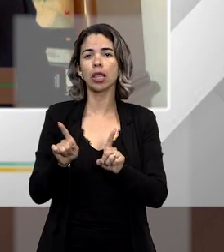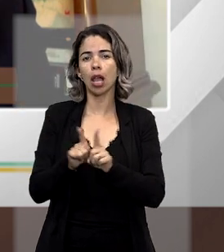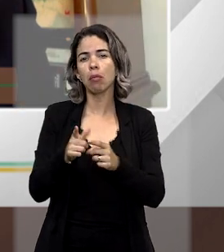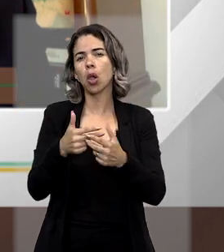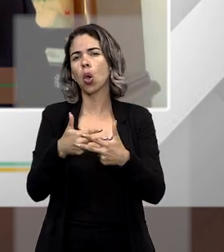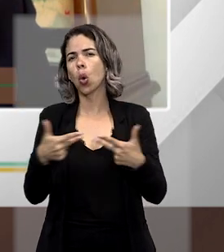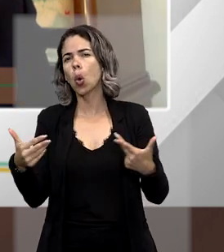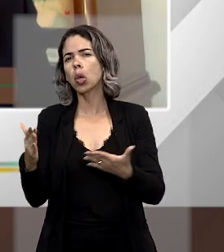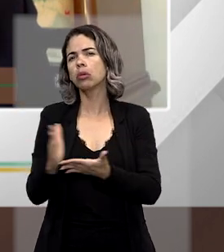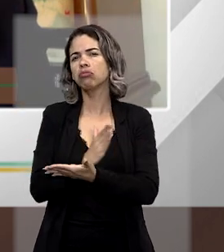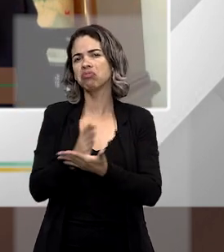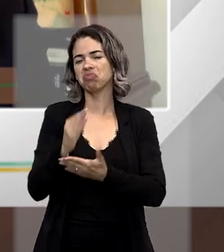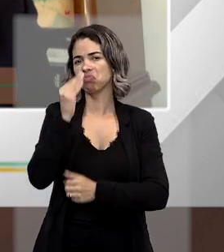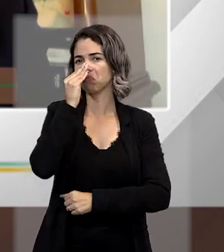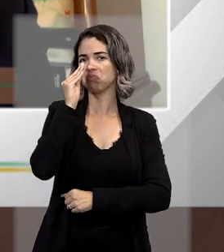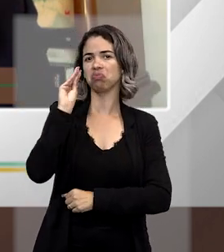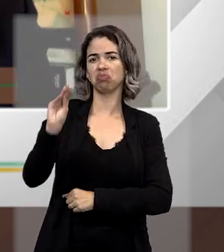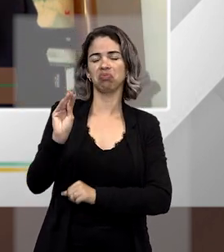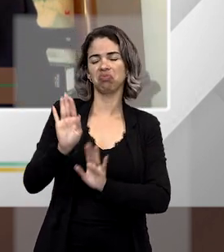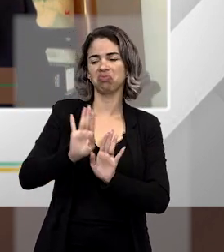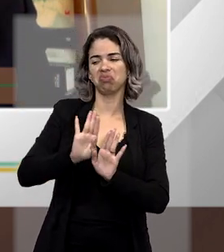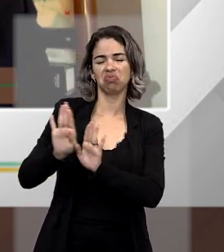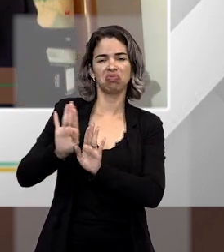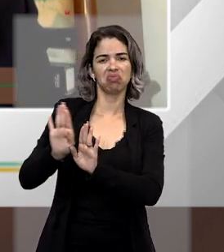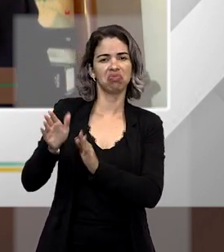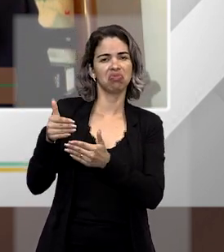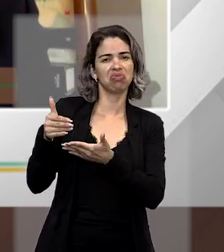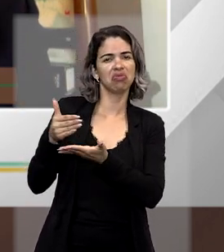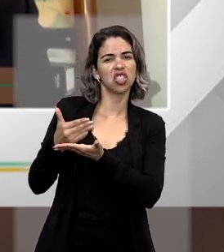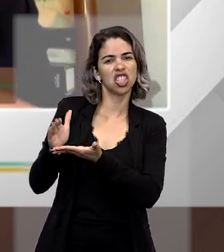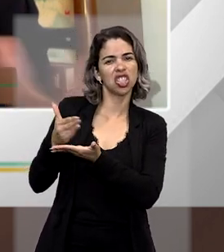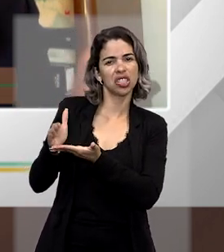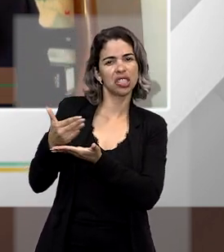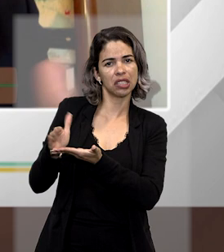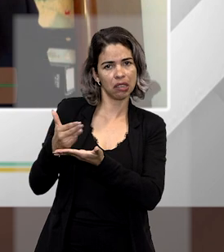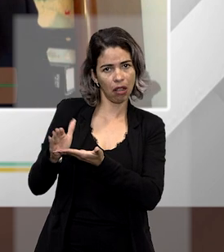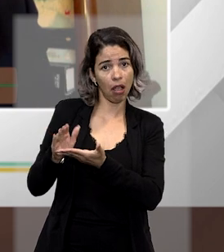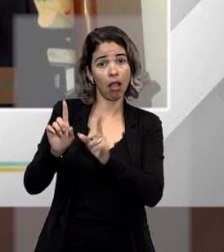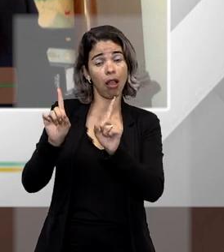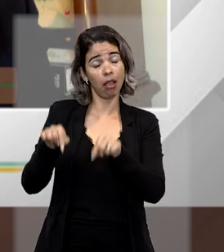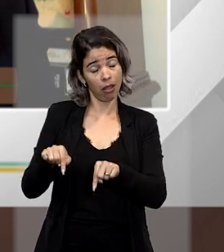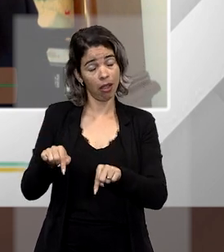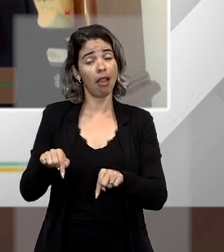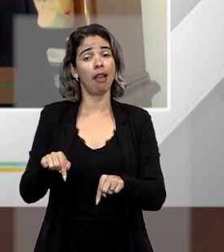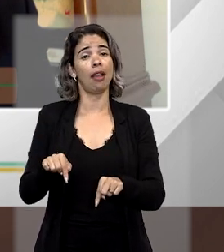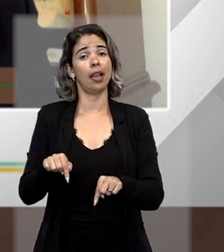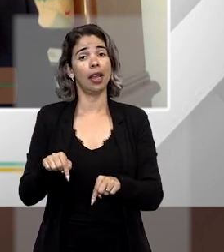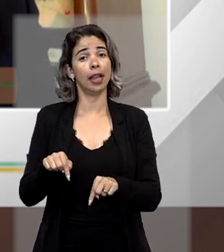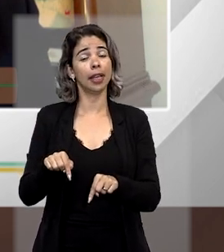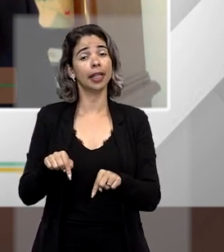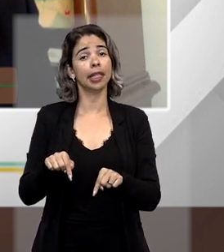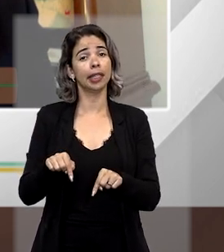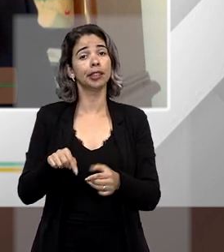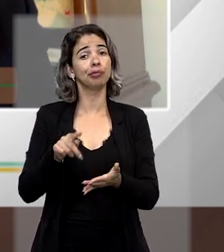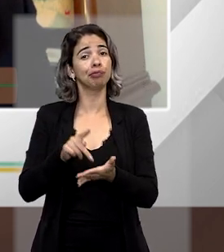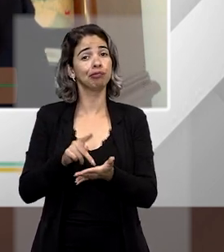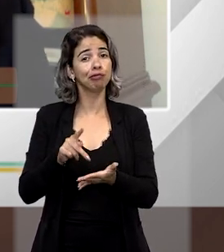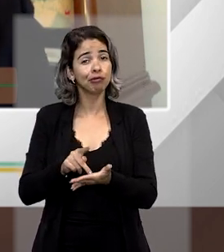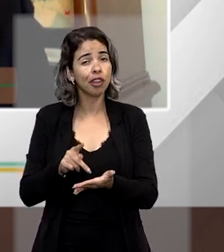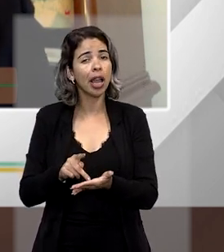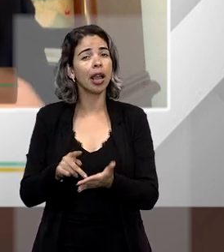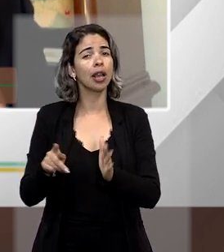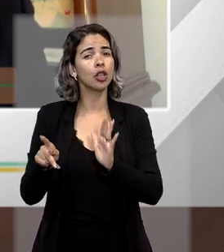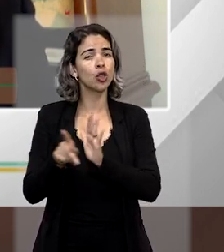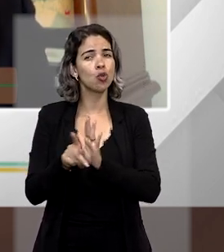coisa foi deixada de lado, muita coisa foi tirada, e que era realmente, vamos dizer assim,